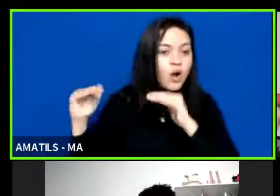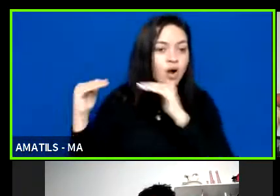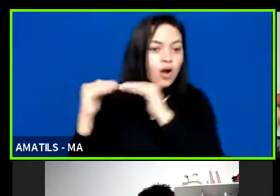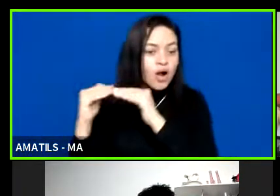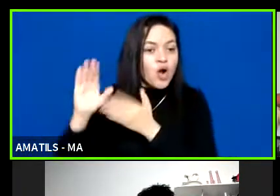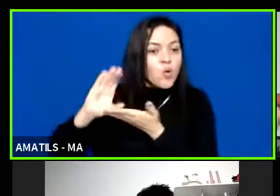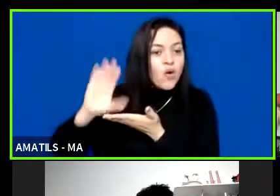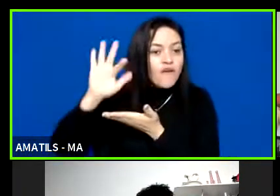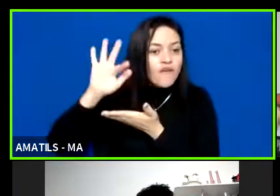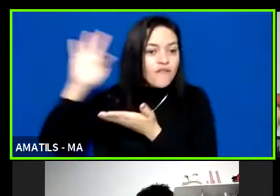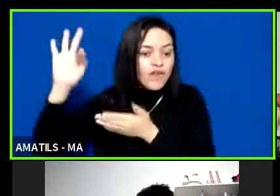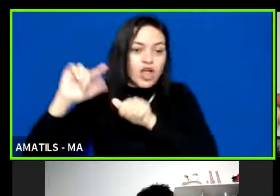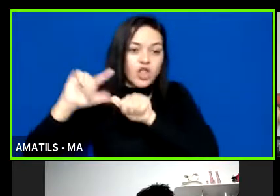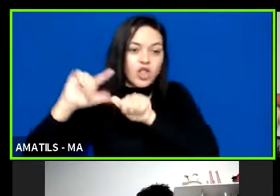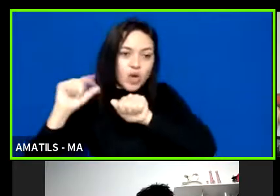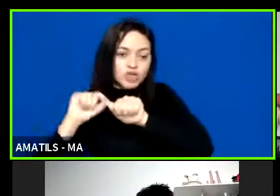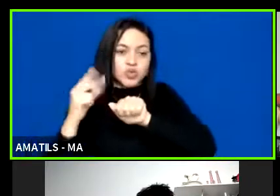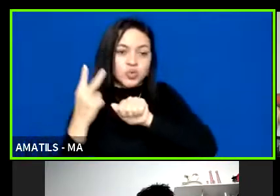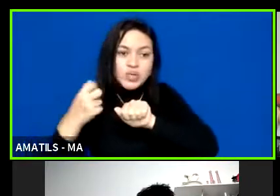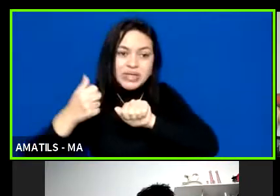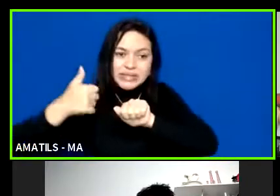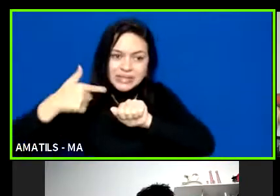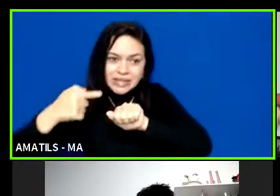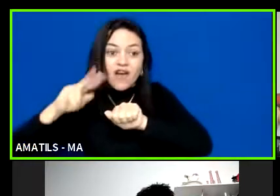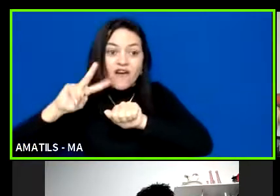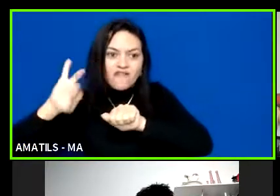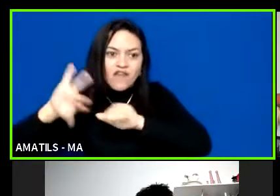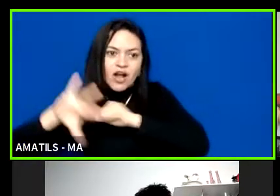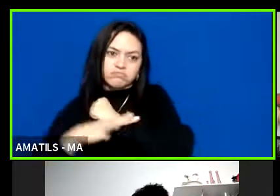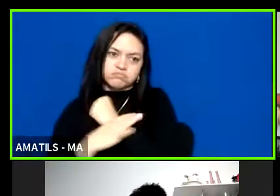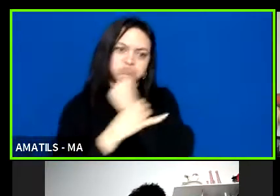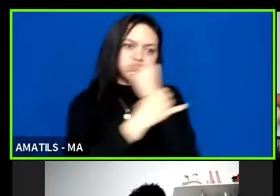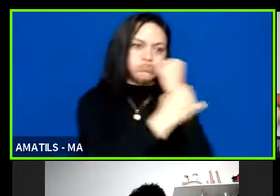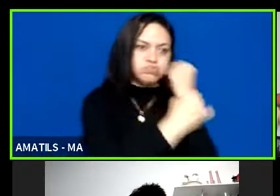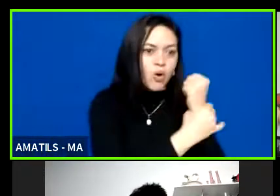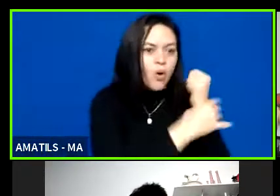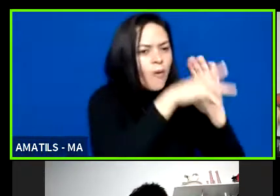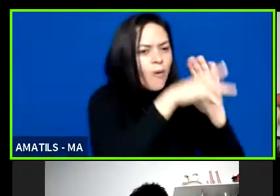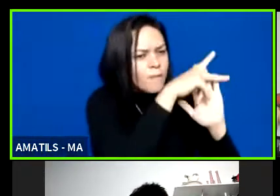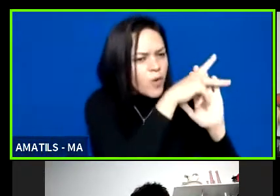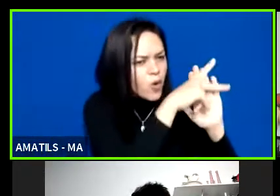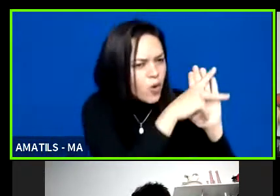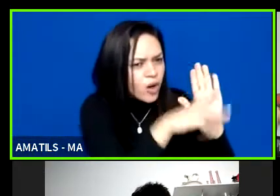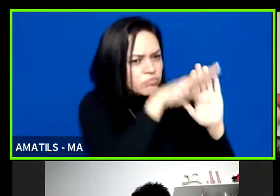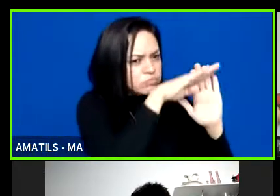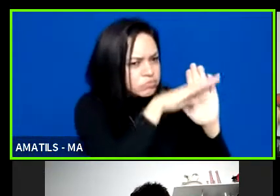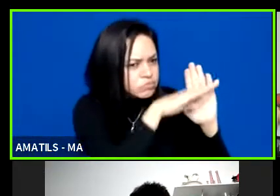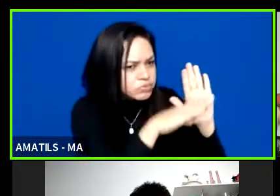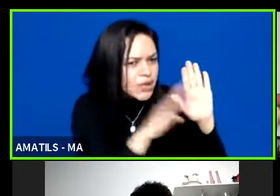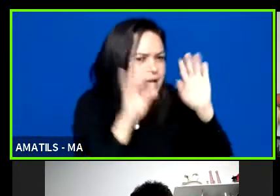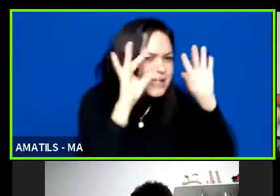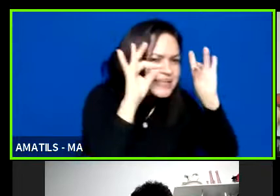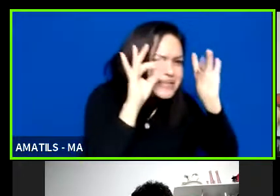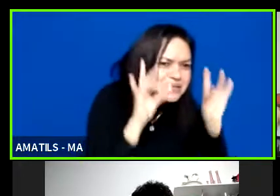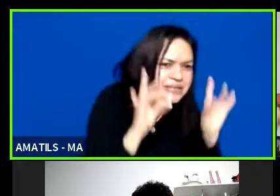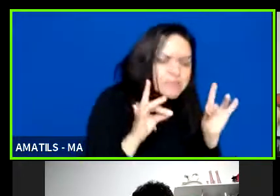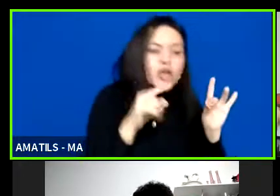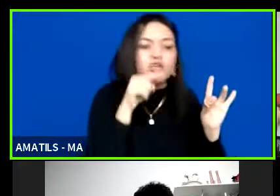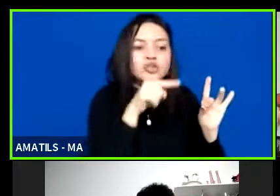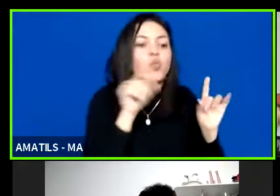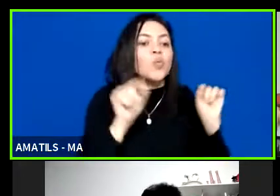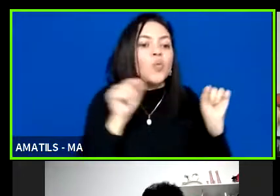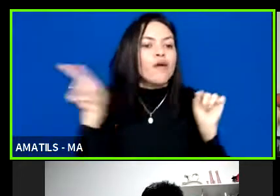Federal serão assegurados em programas de trabalho específicos constantes dos orçamentos da União